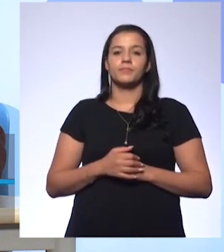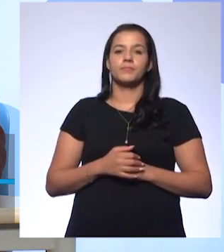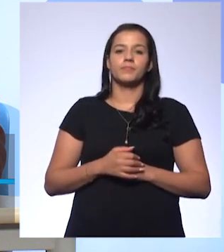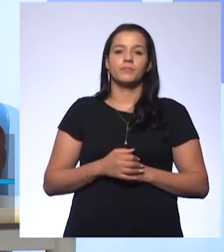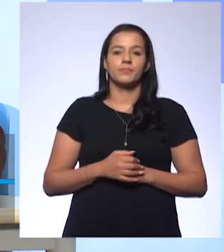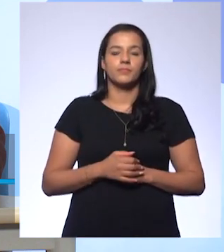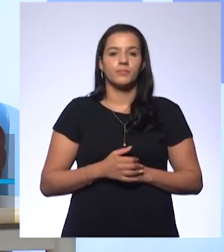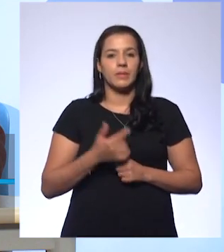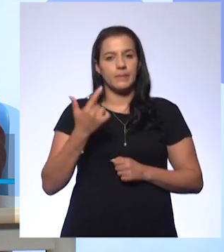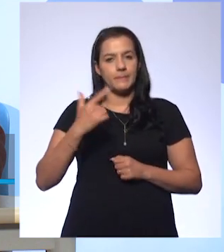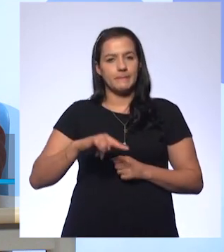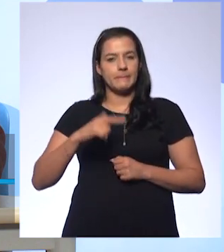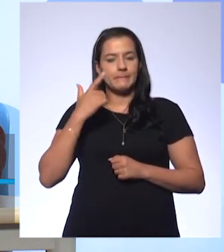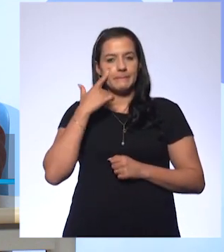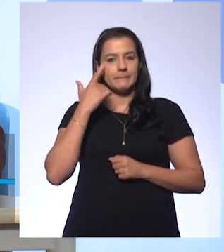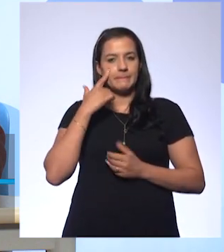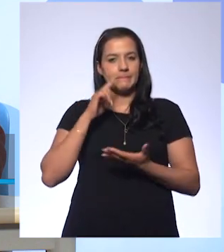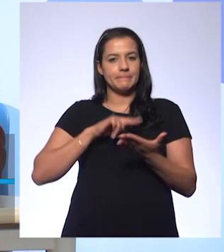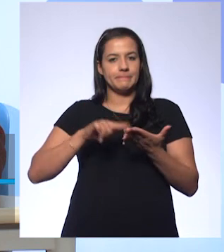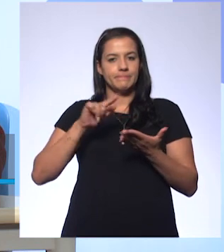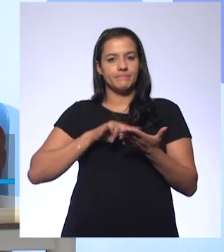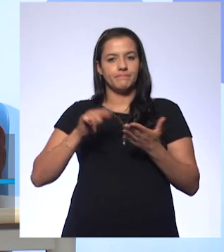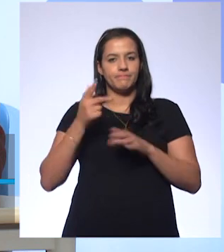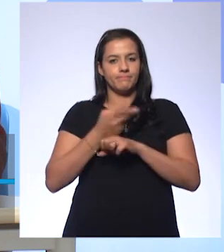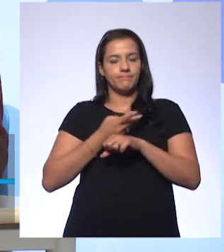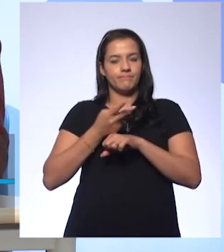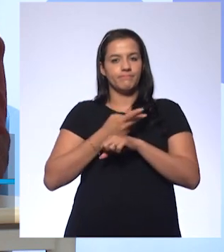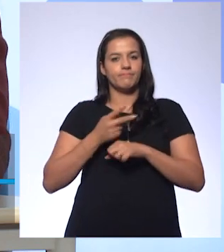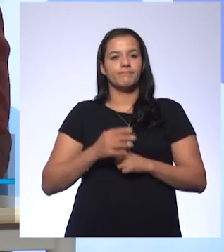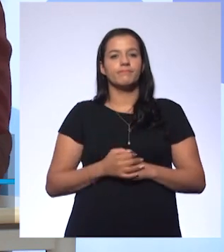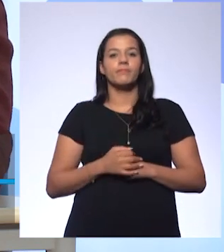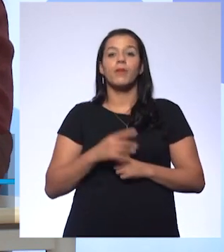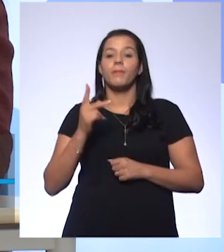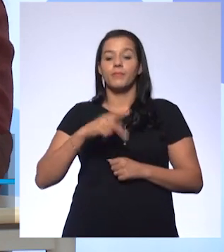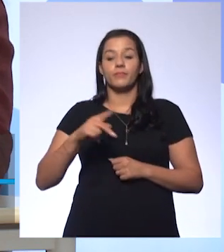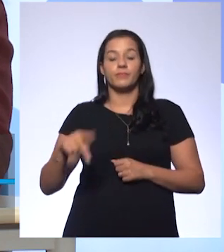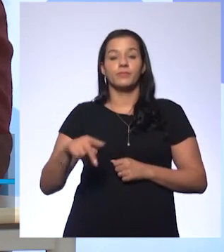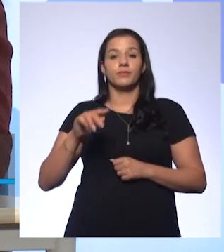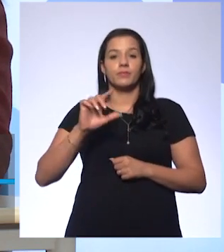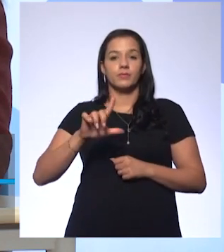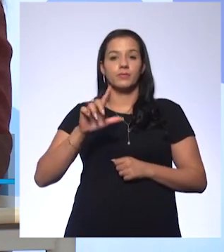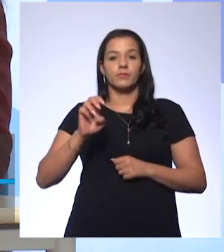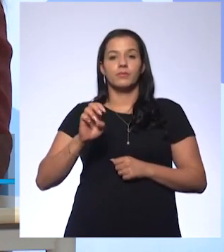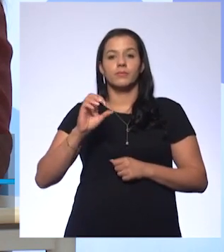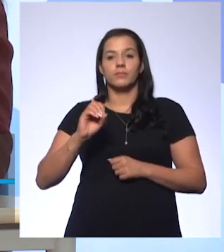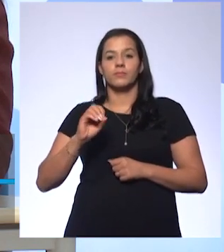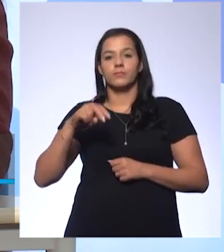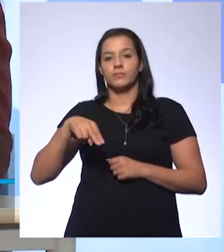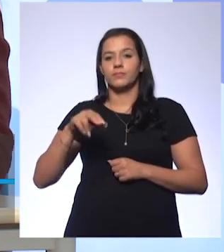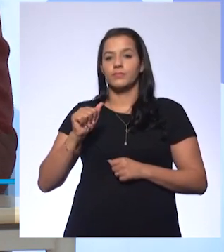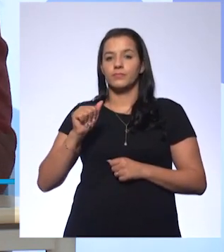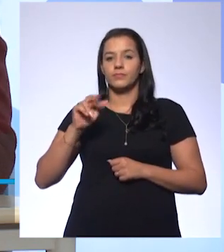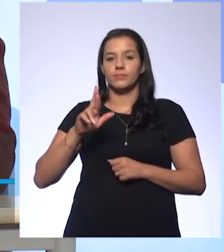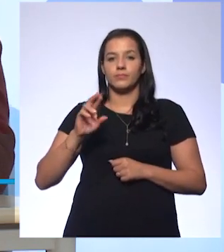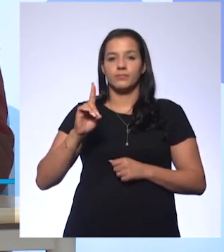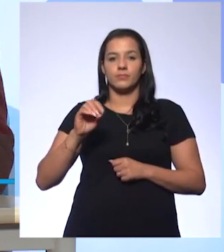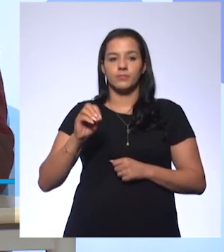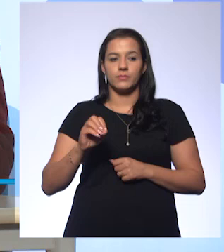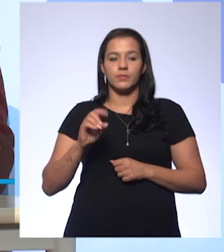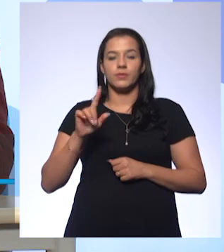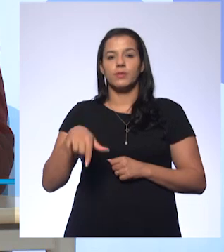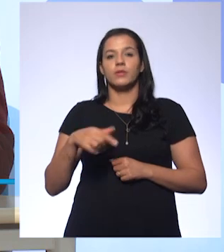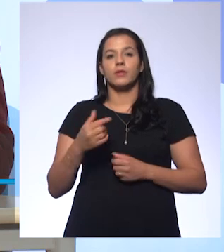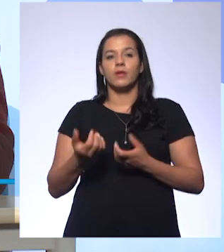Vamos ver mais aqui. Olha só. O professor Leonardo cita solução alcoólica de fenolfitaleína.